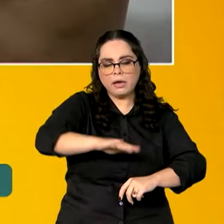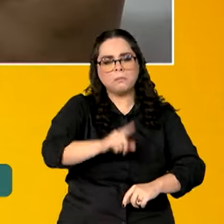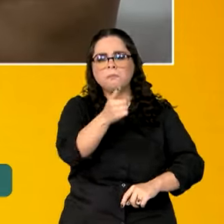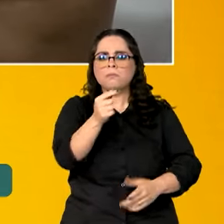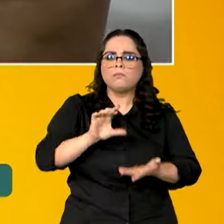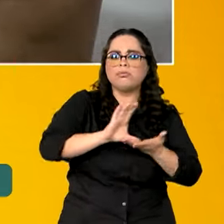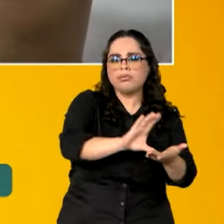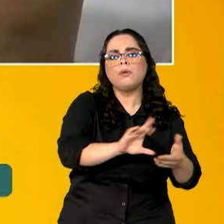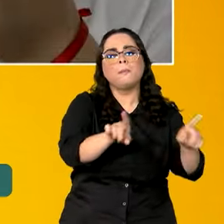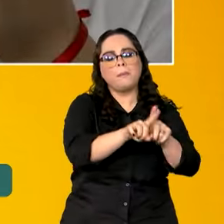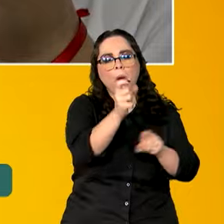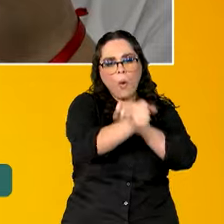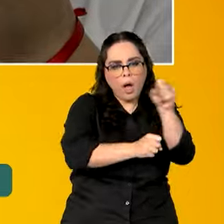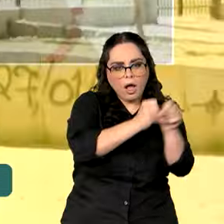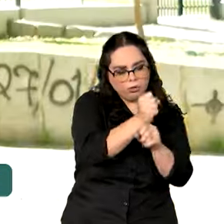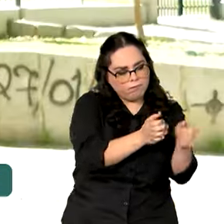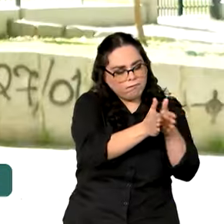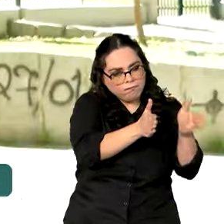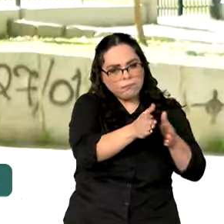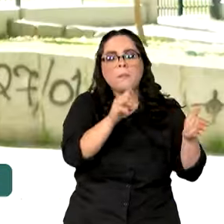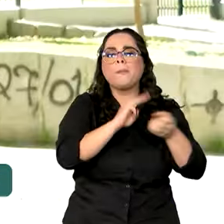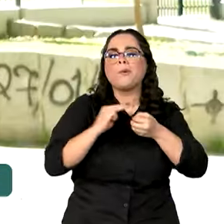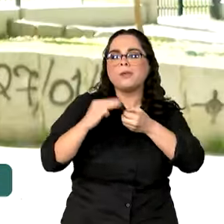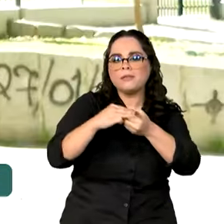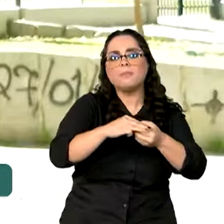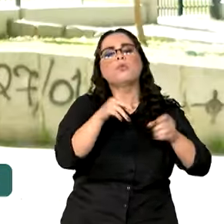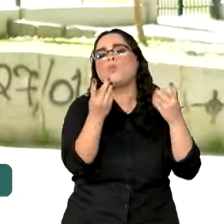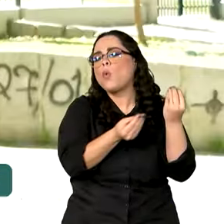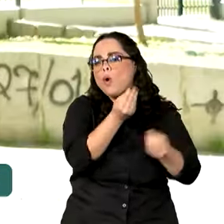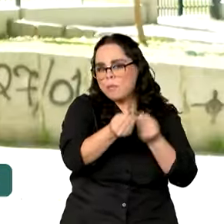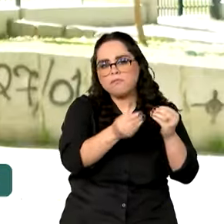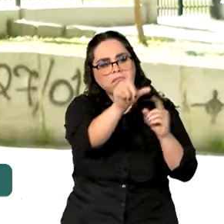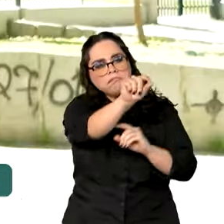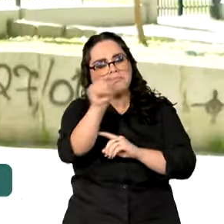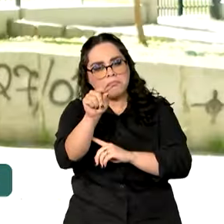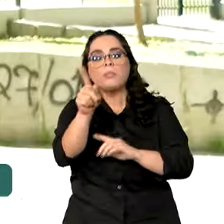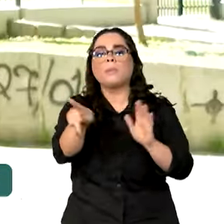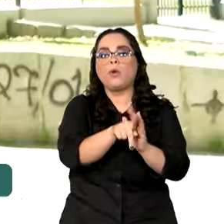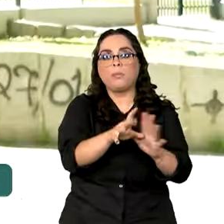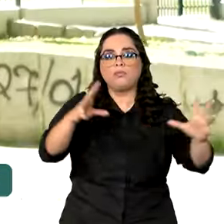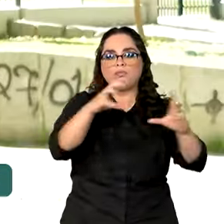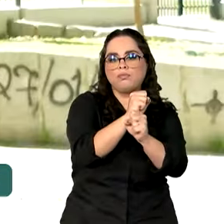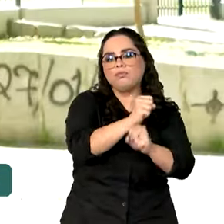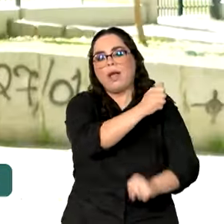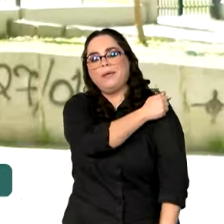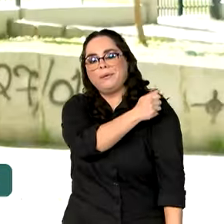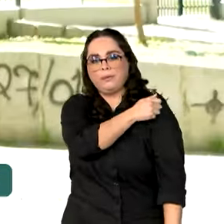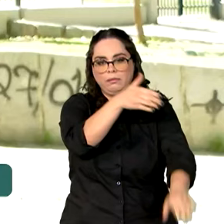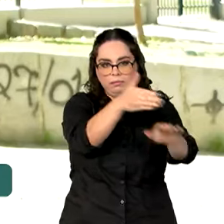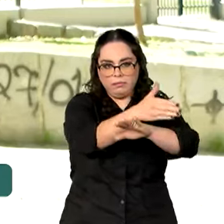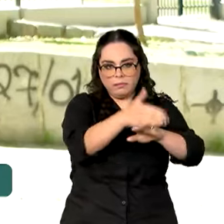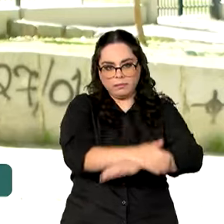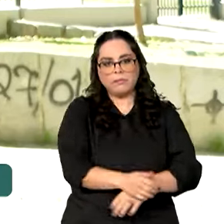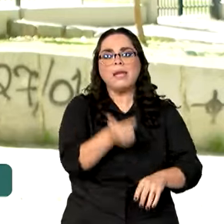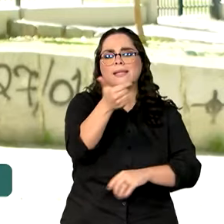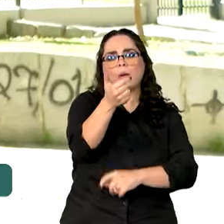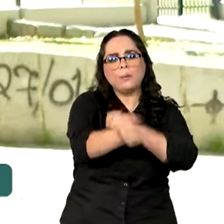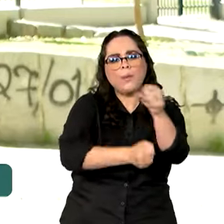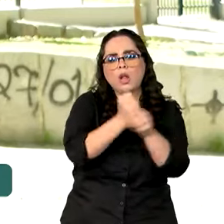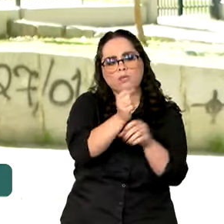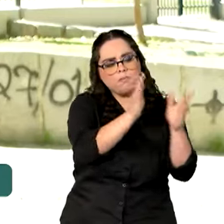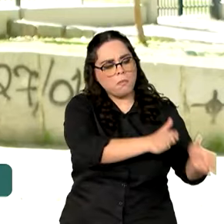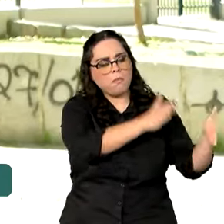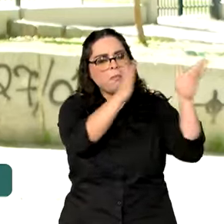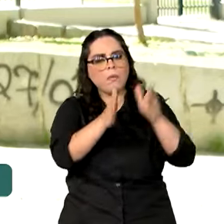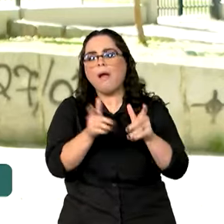vão ser distribuídos para os municípios de acordo com o número de estudantes. No segundo ano deste ciclo, os recursos vão